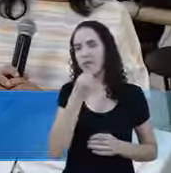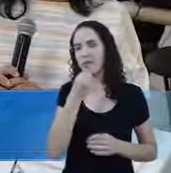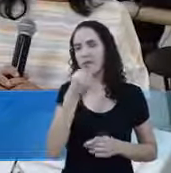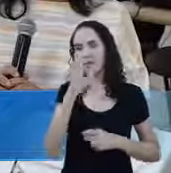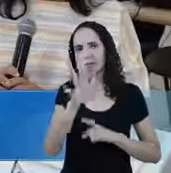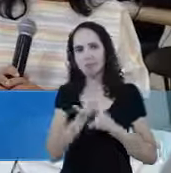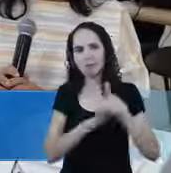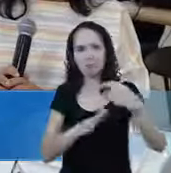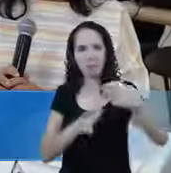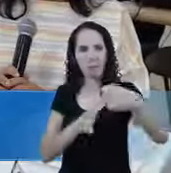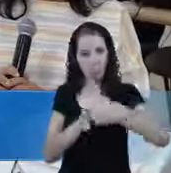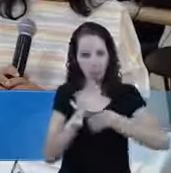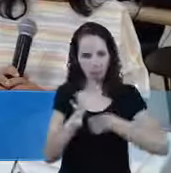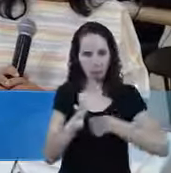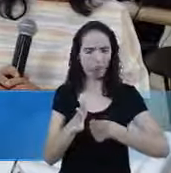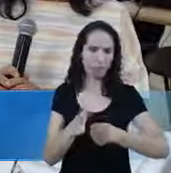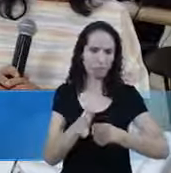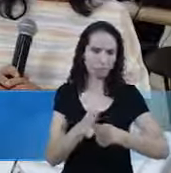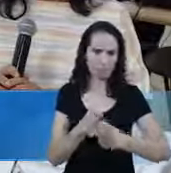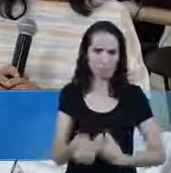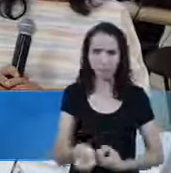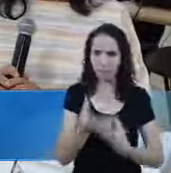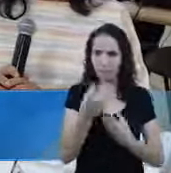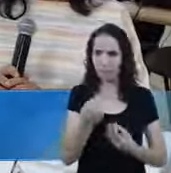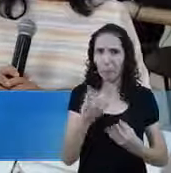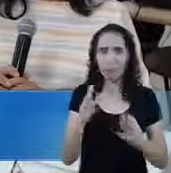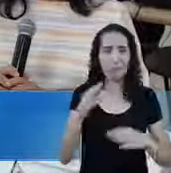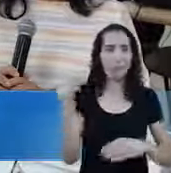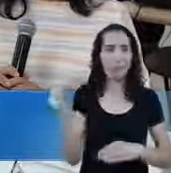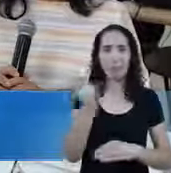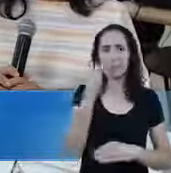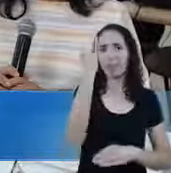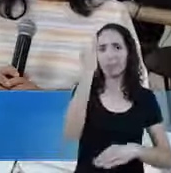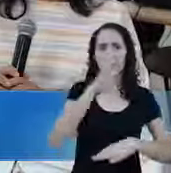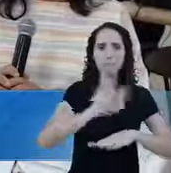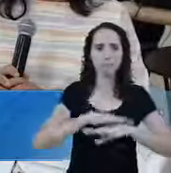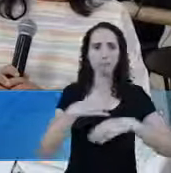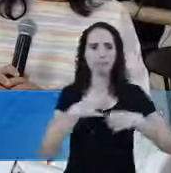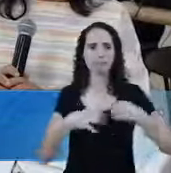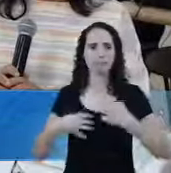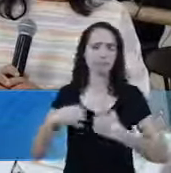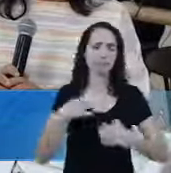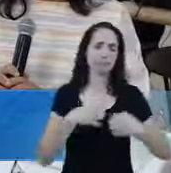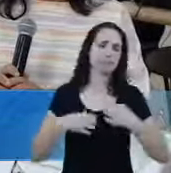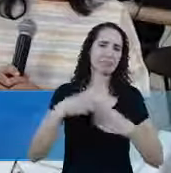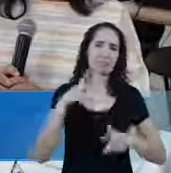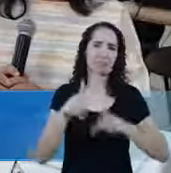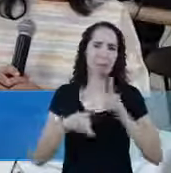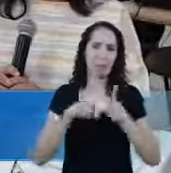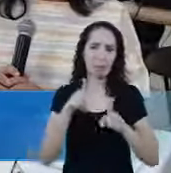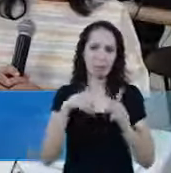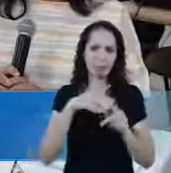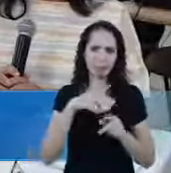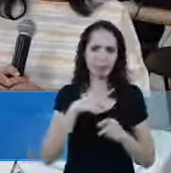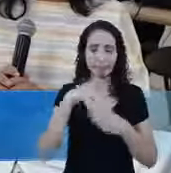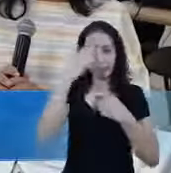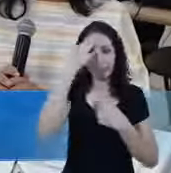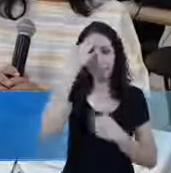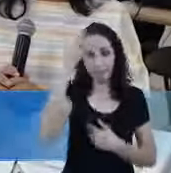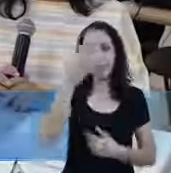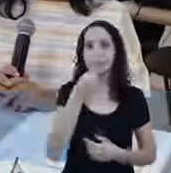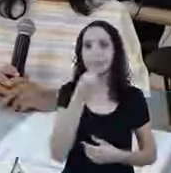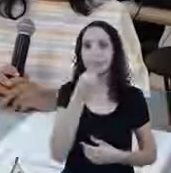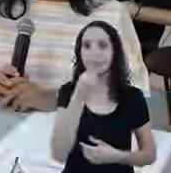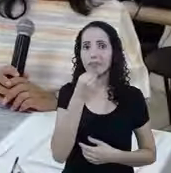Mandam para a gente A divulgação Dessa informação É muito importante Principalmente nesse momento De angústia Que a nossa população vive Então eu agradeço A oportunidade